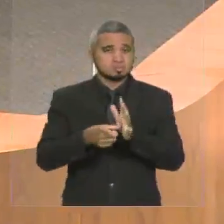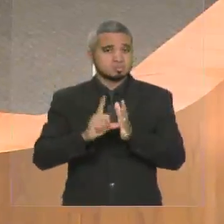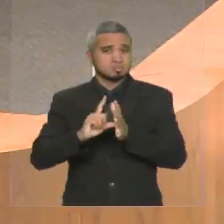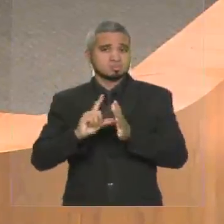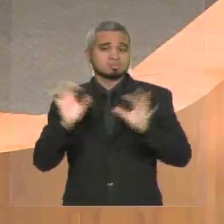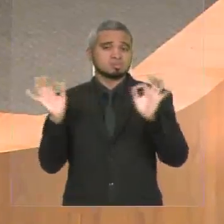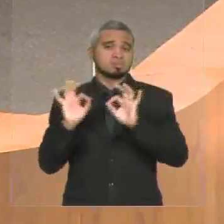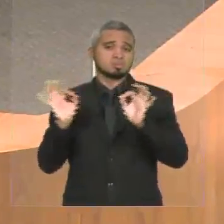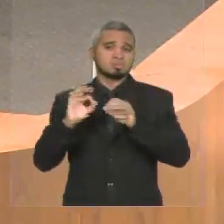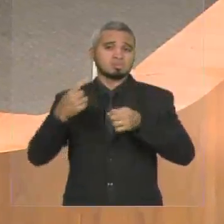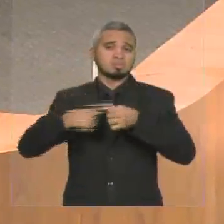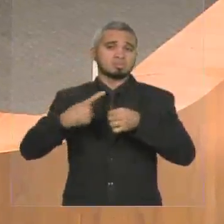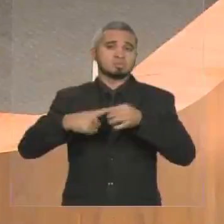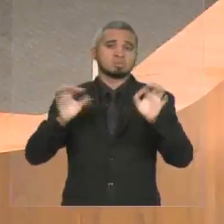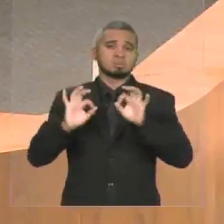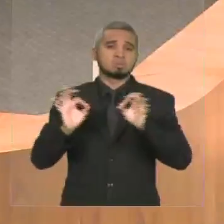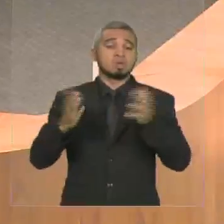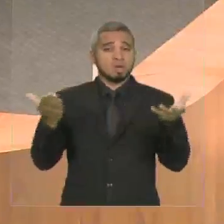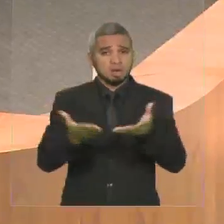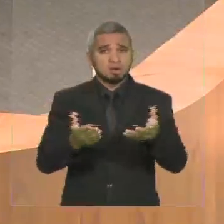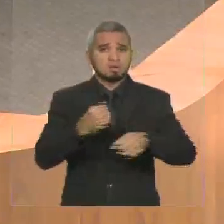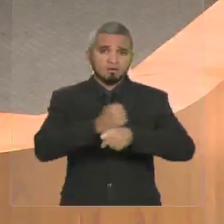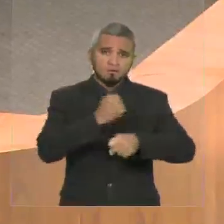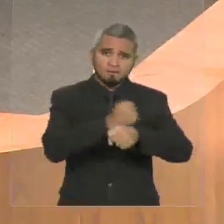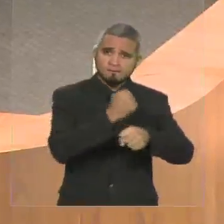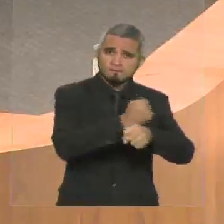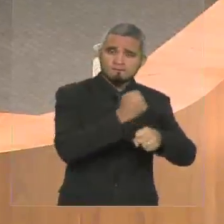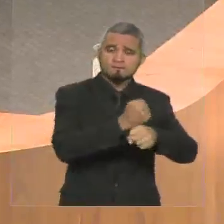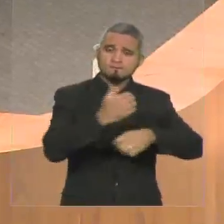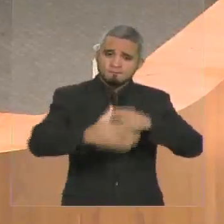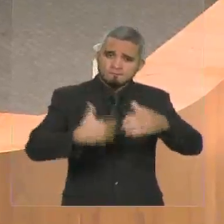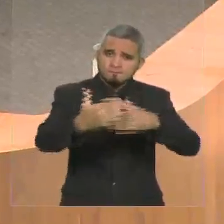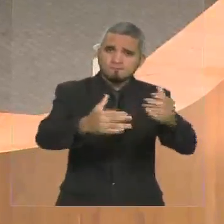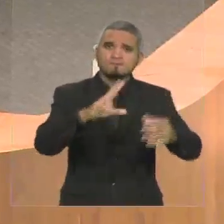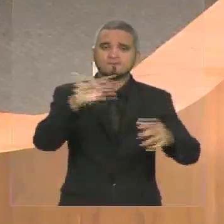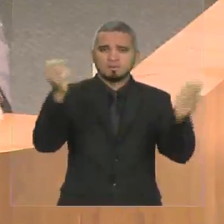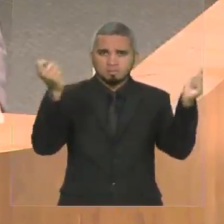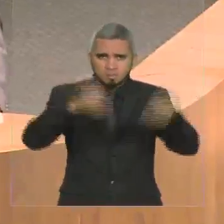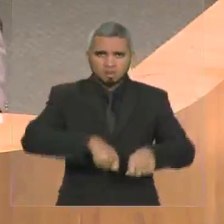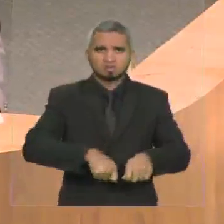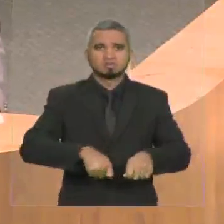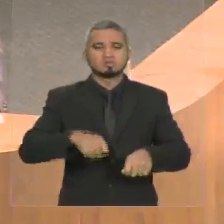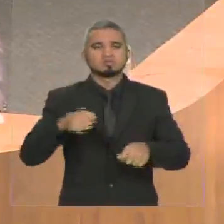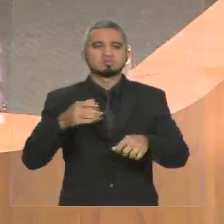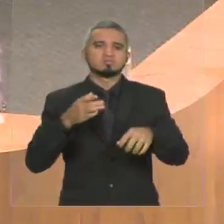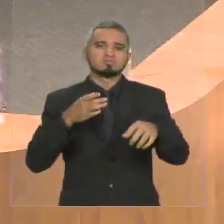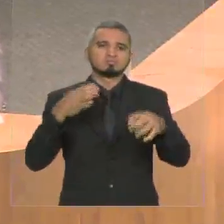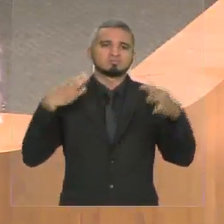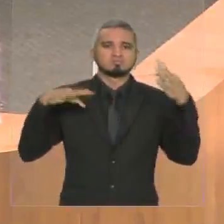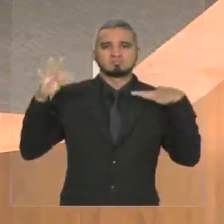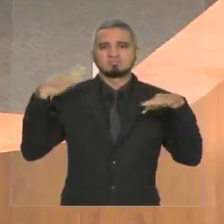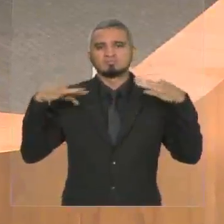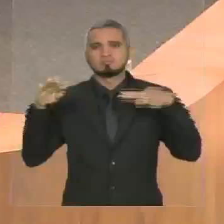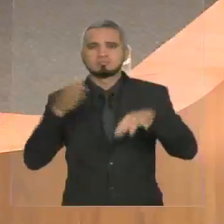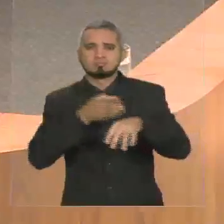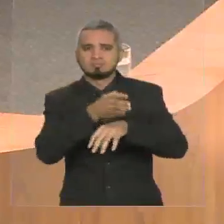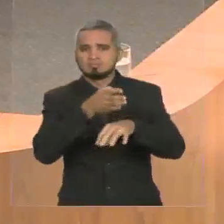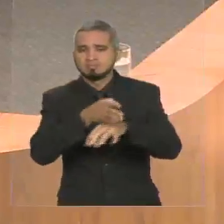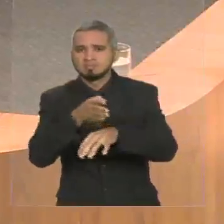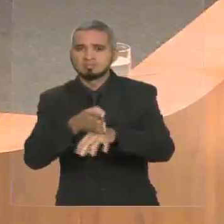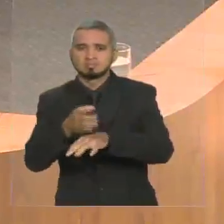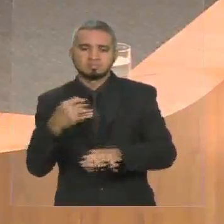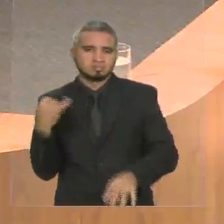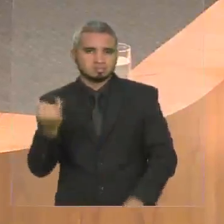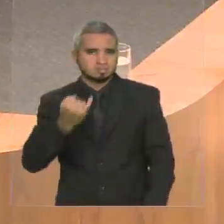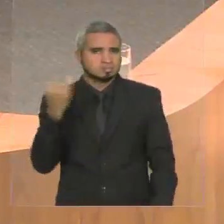Mas, graças a esse empreendimento, isso será possível. Portanto, é uma iniciativa importante, necessária